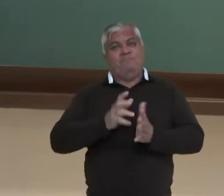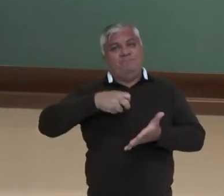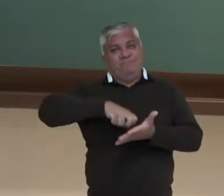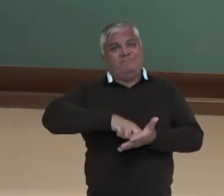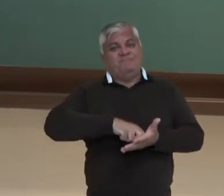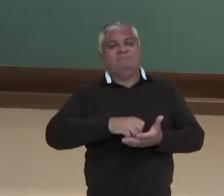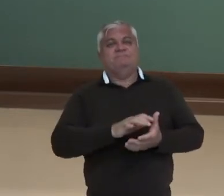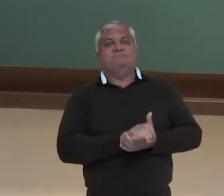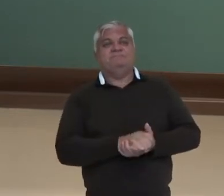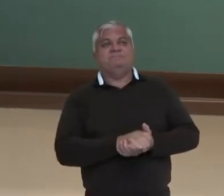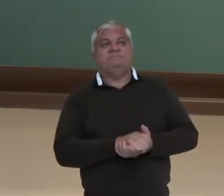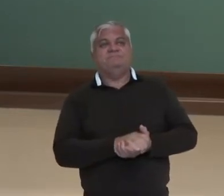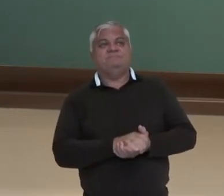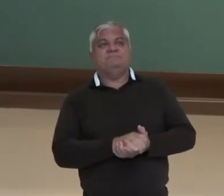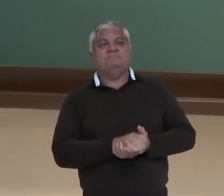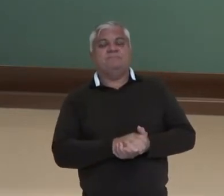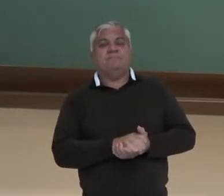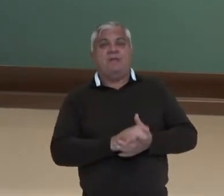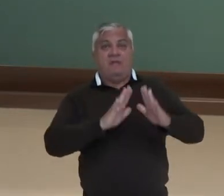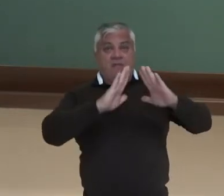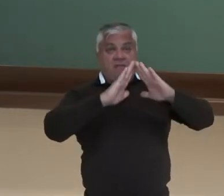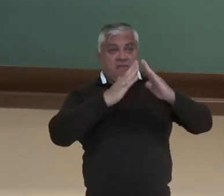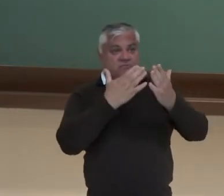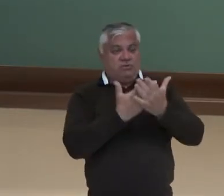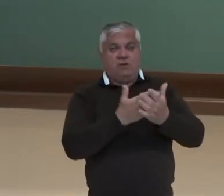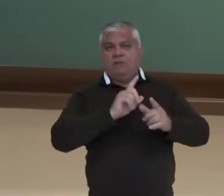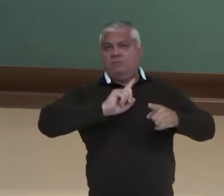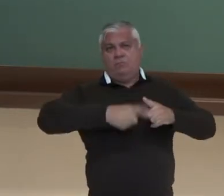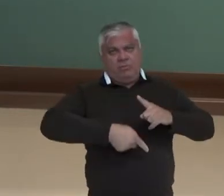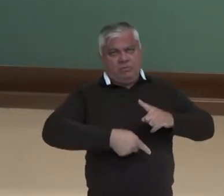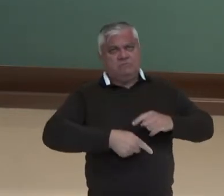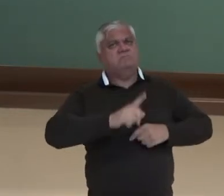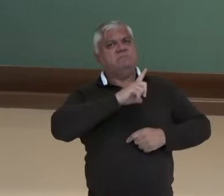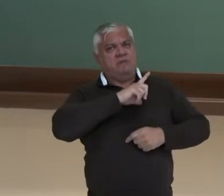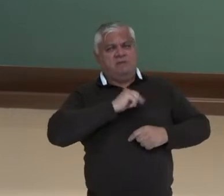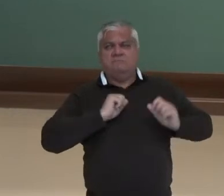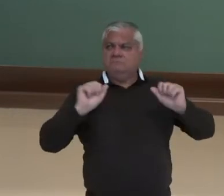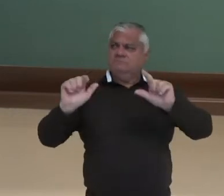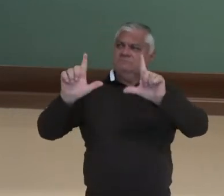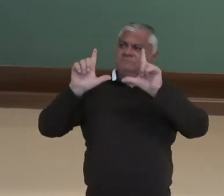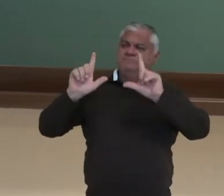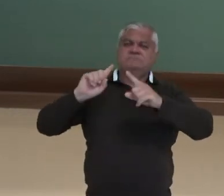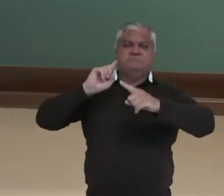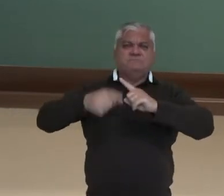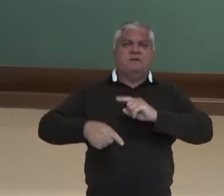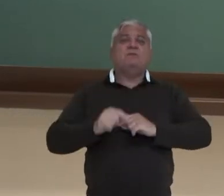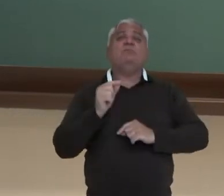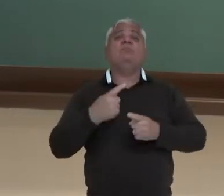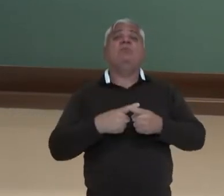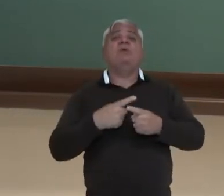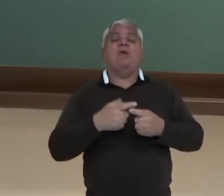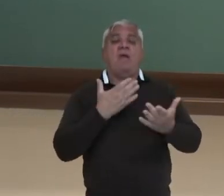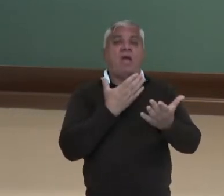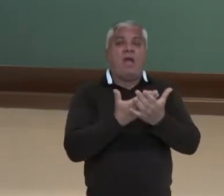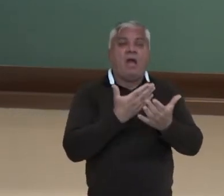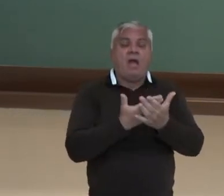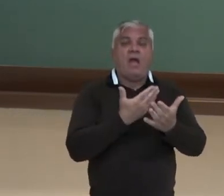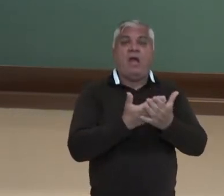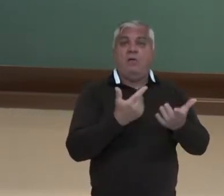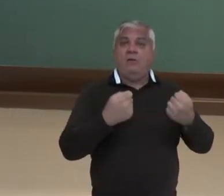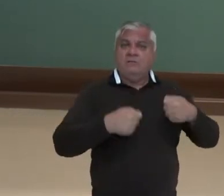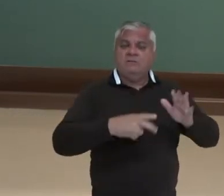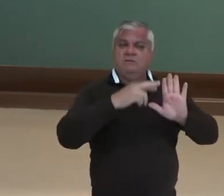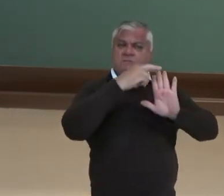Bom, na escola fica proibido. Na escola também nós temos proibições, né? Porque se não tiver, as aulas não funcionam. Tem as